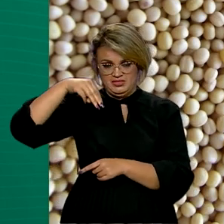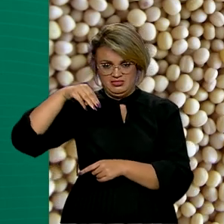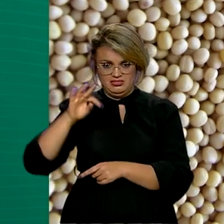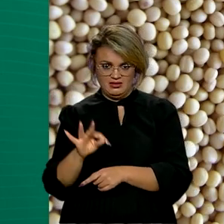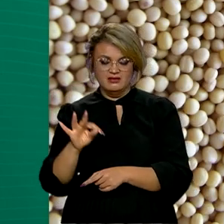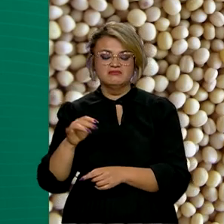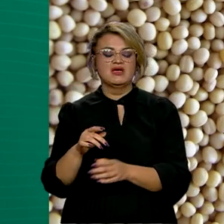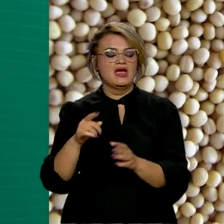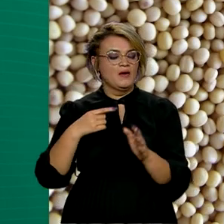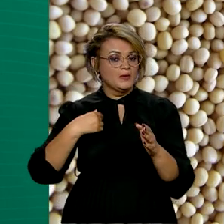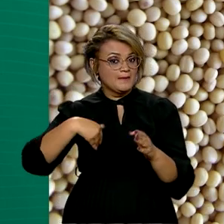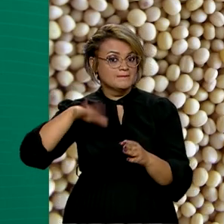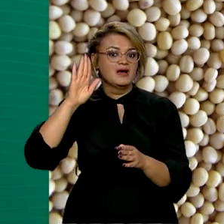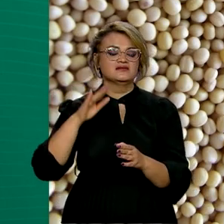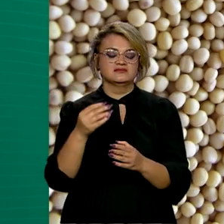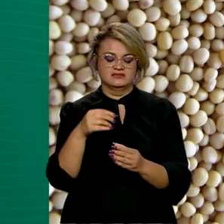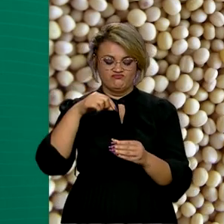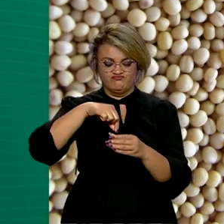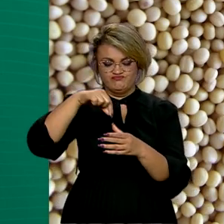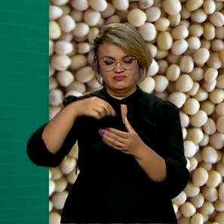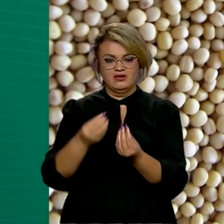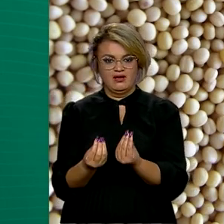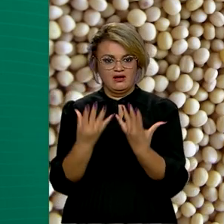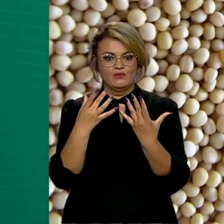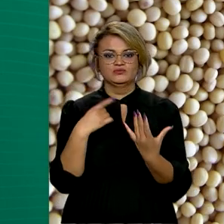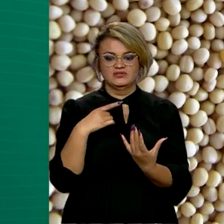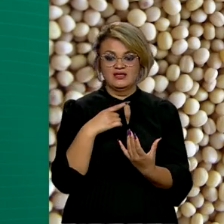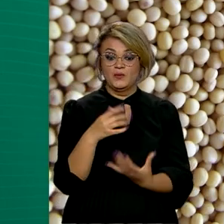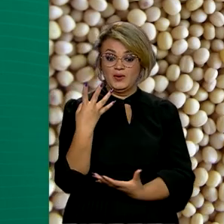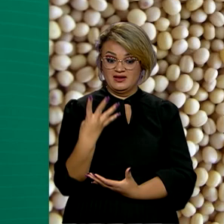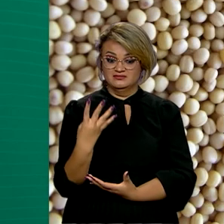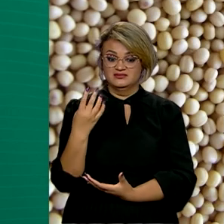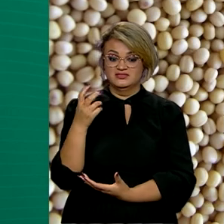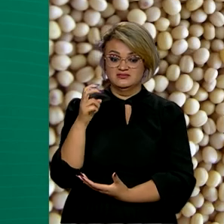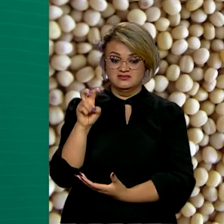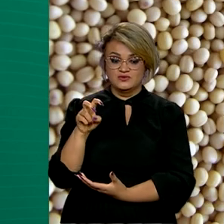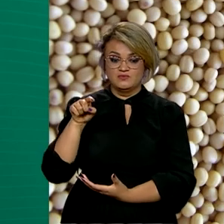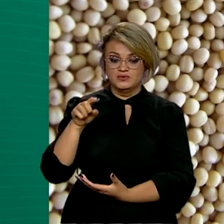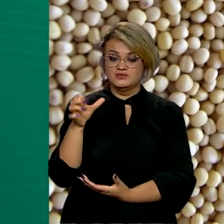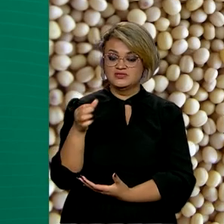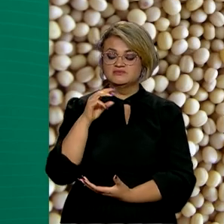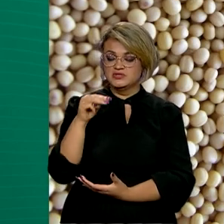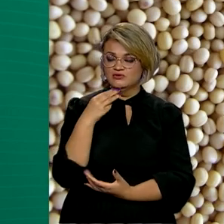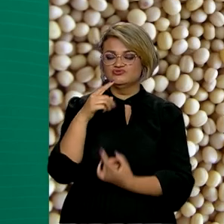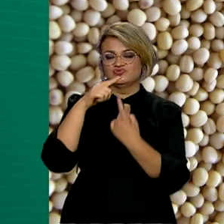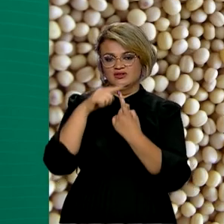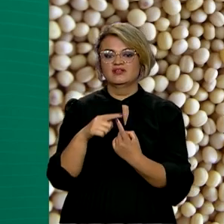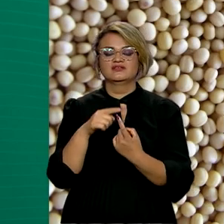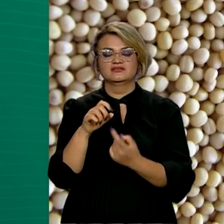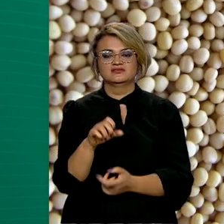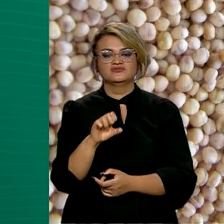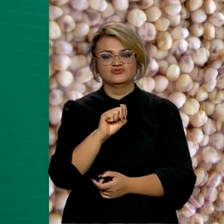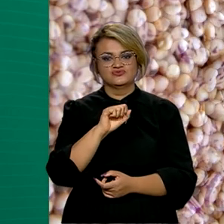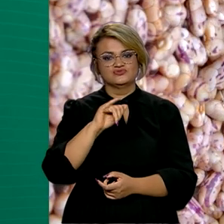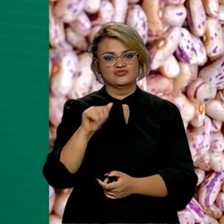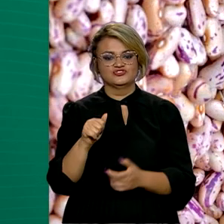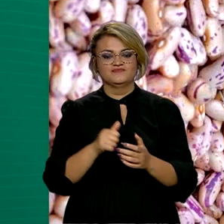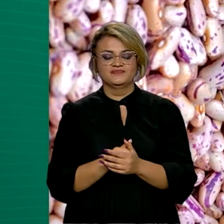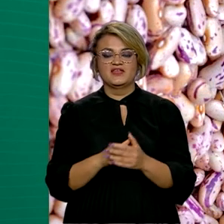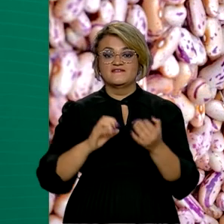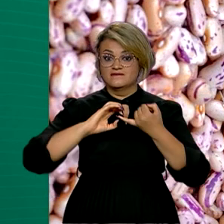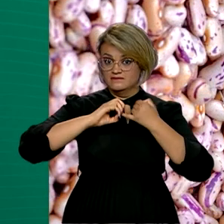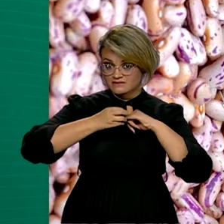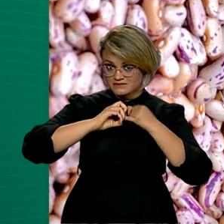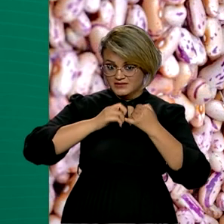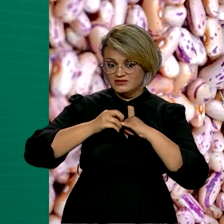como o maior produtor do grão no país, com 45,6 milhões de toneladas. O feijão